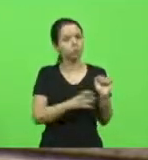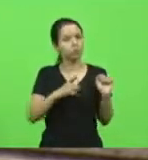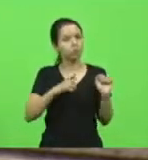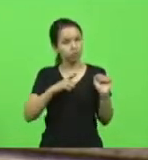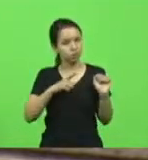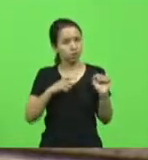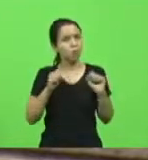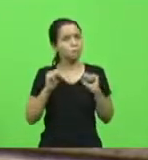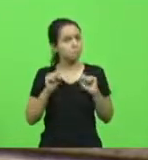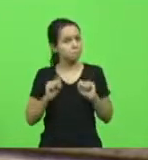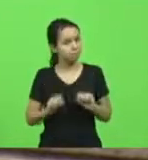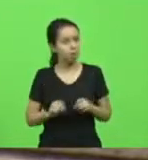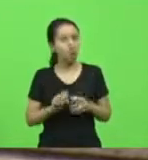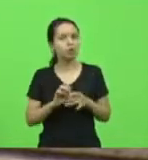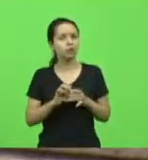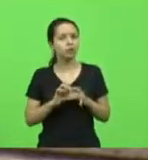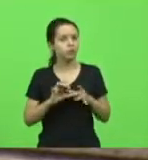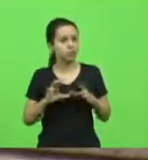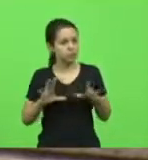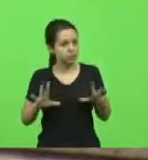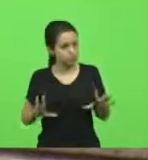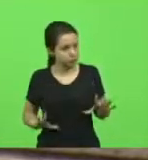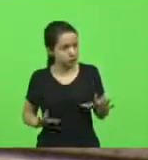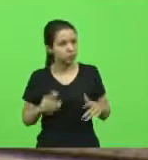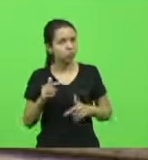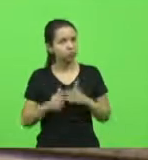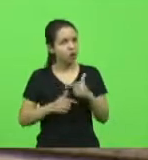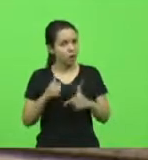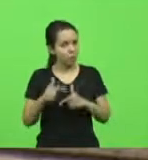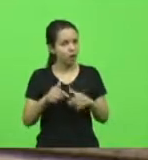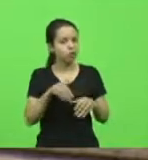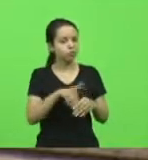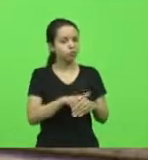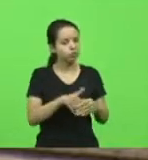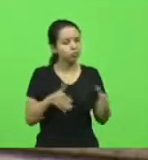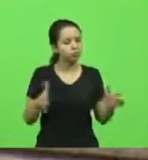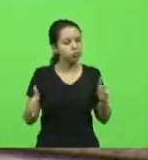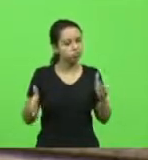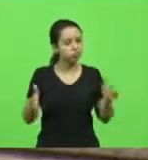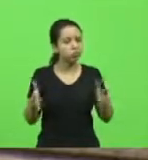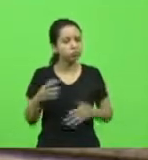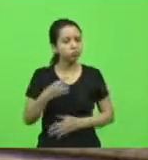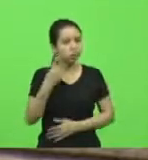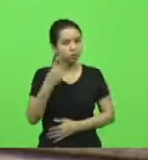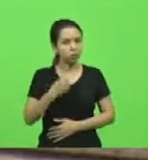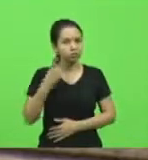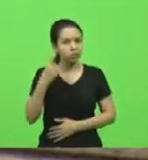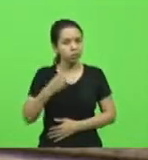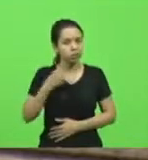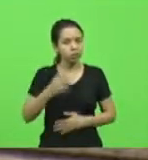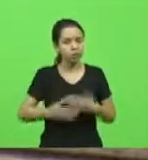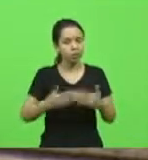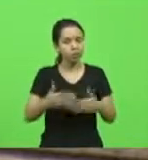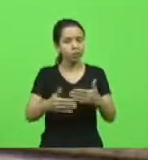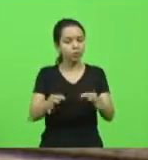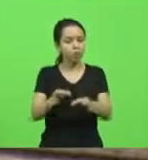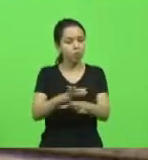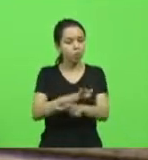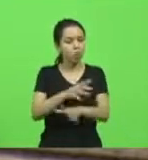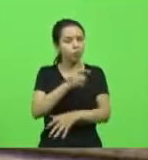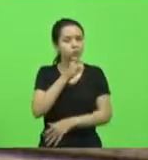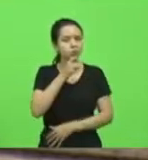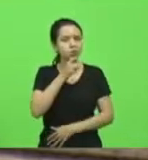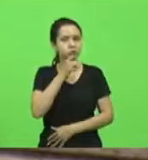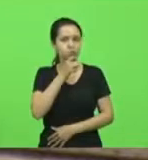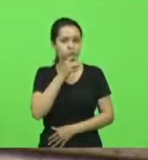de forma livre, exercer o seu mandato de deputado, enquanto o processo não é concluso. Era